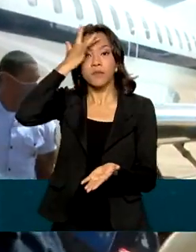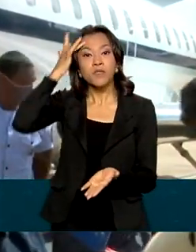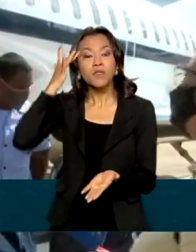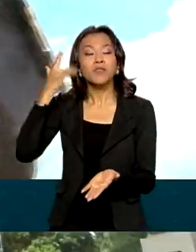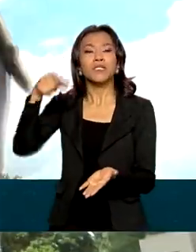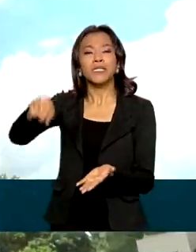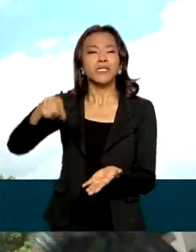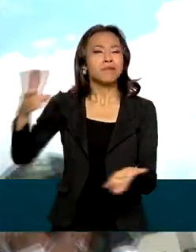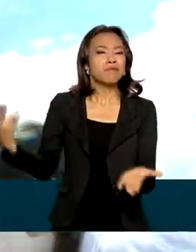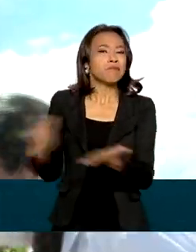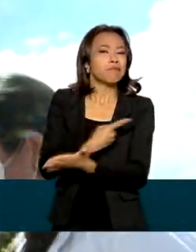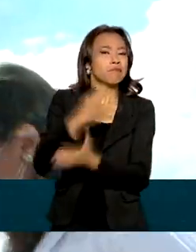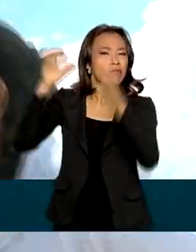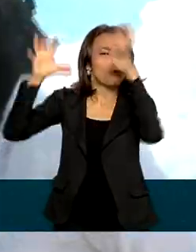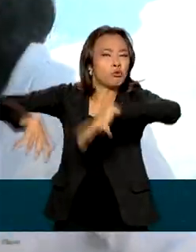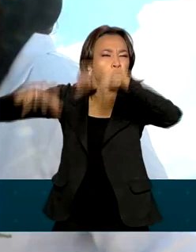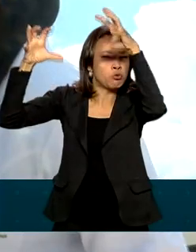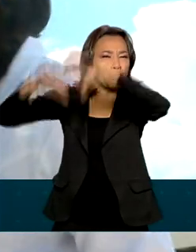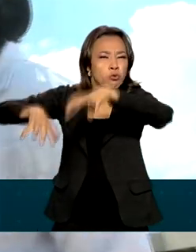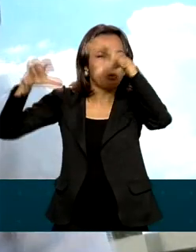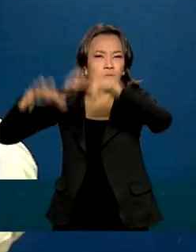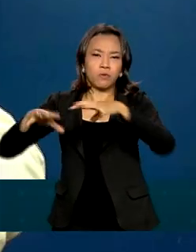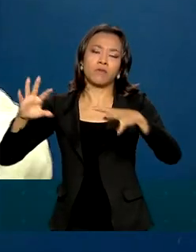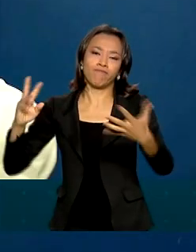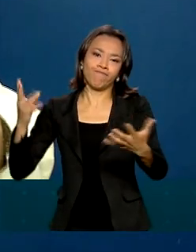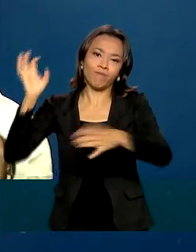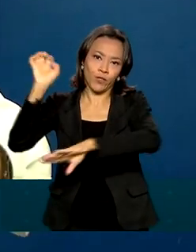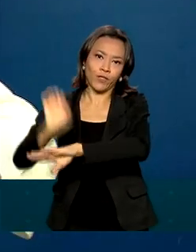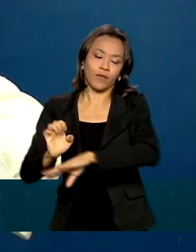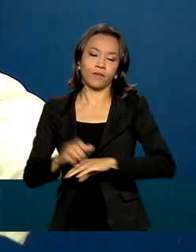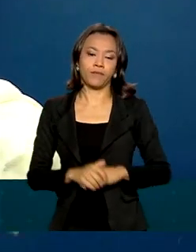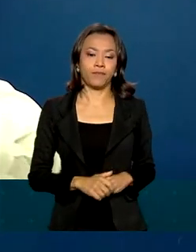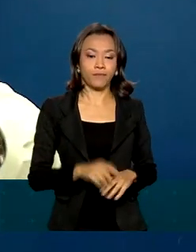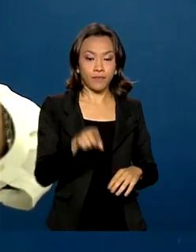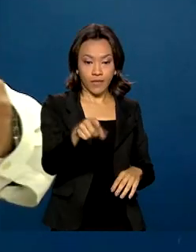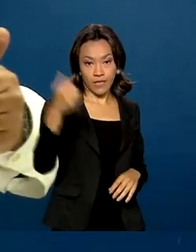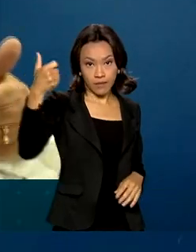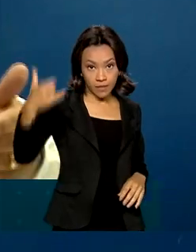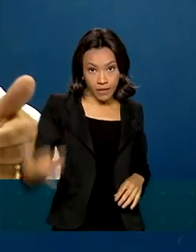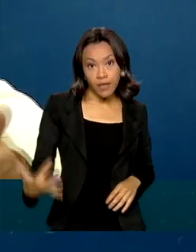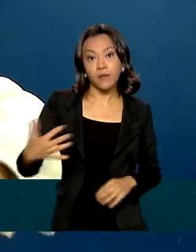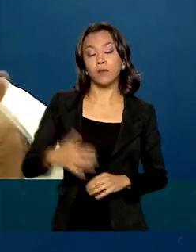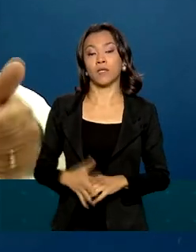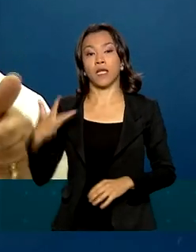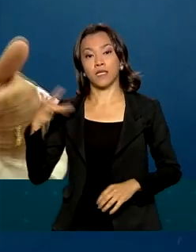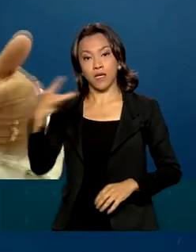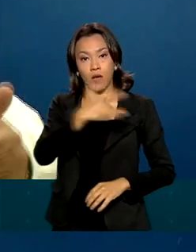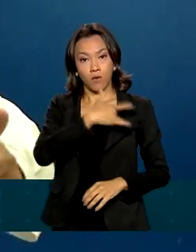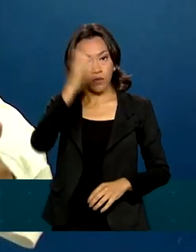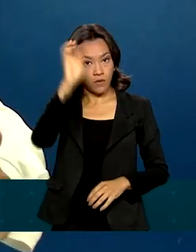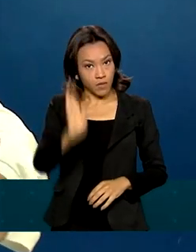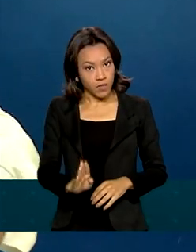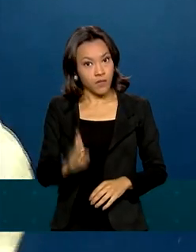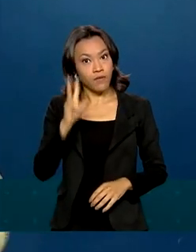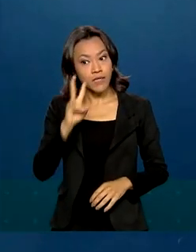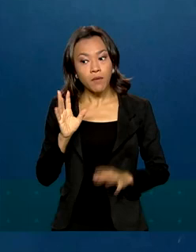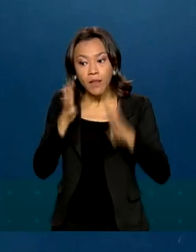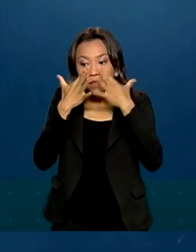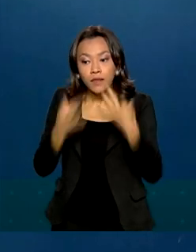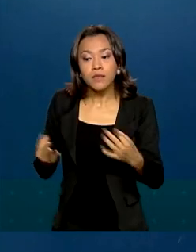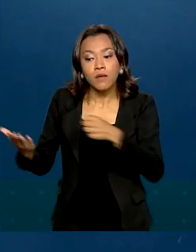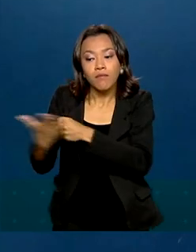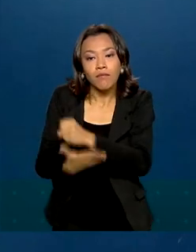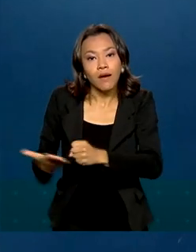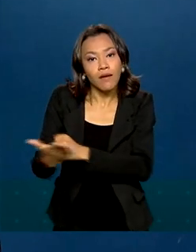afetadas pelas fortes chuvas no estado. A diferença na saúde pública brasileira será feita na atenção primária e quem vai